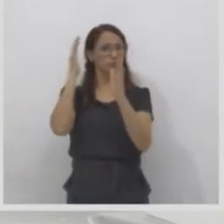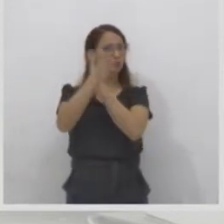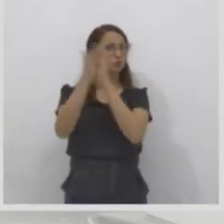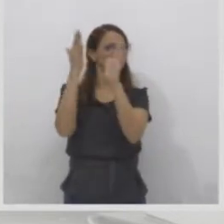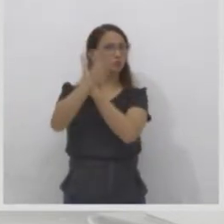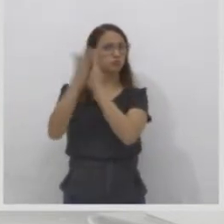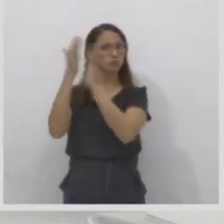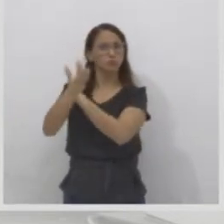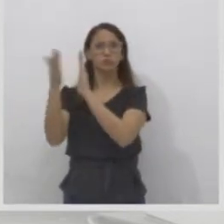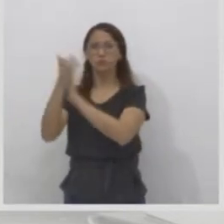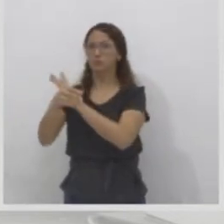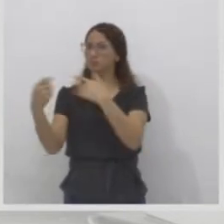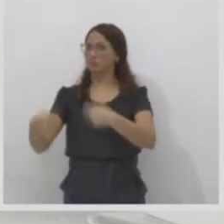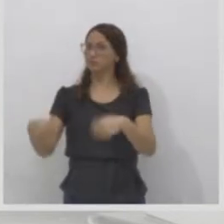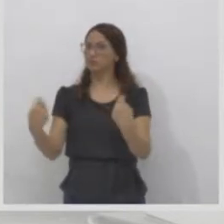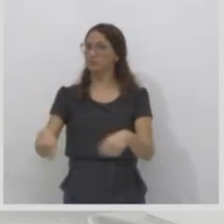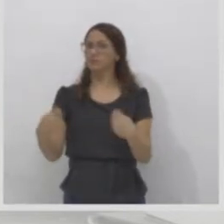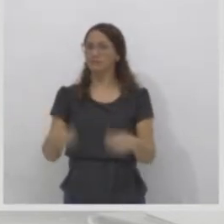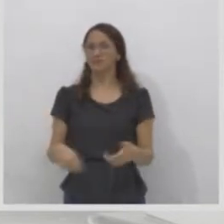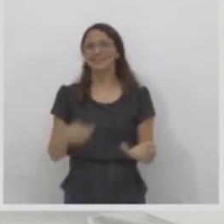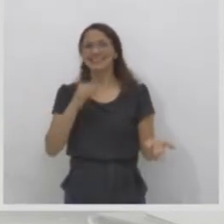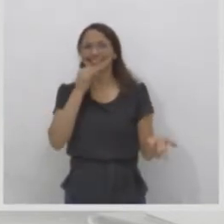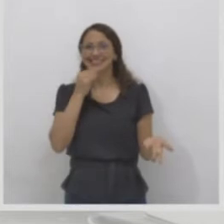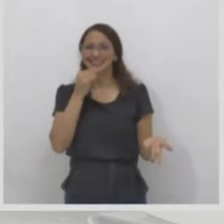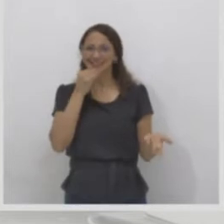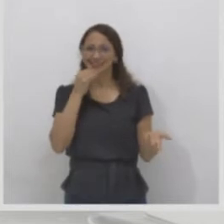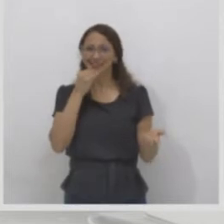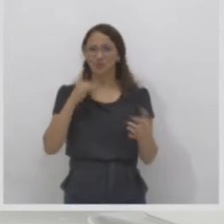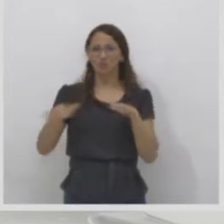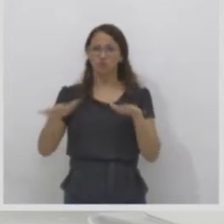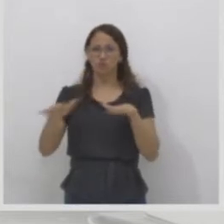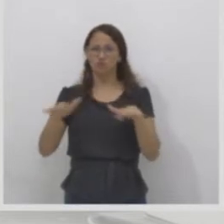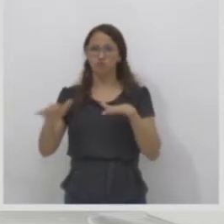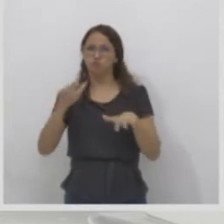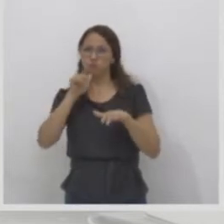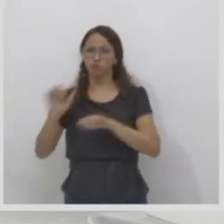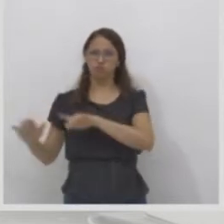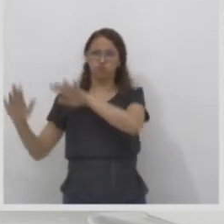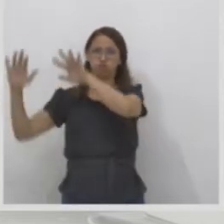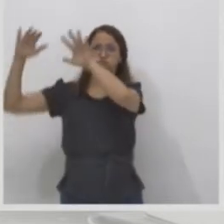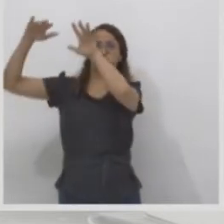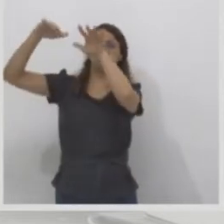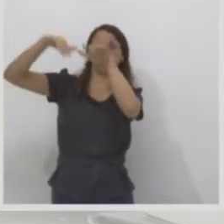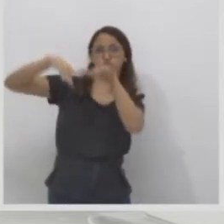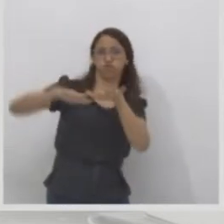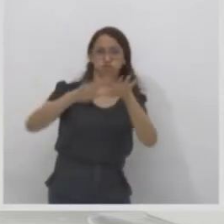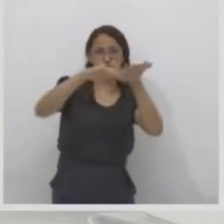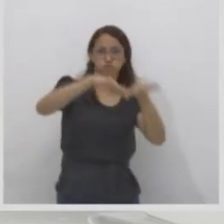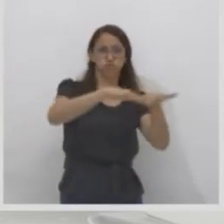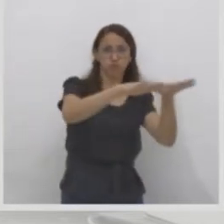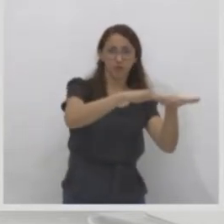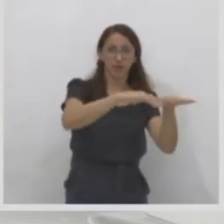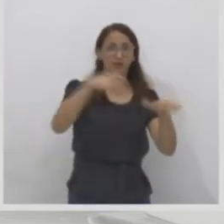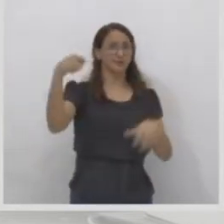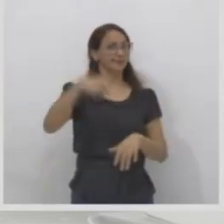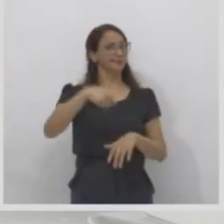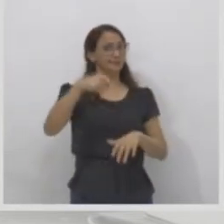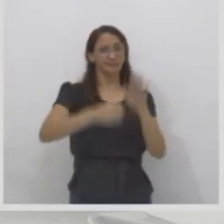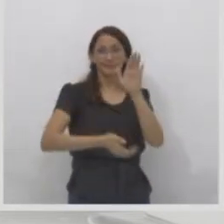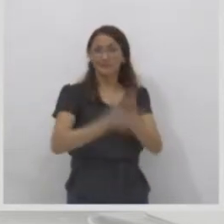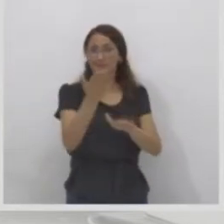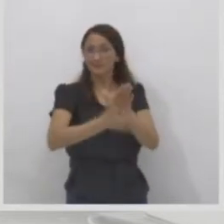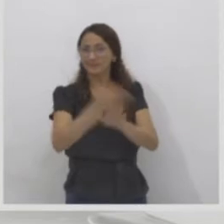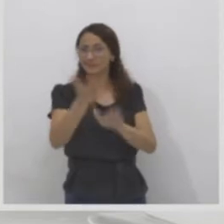Um tsunami, por exemplo, pode forçar você a sair do seu espaço. E existem também as